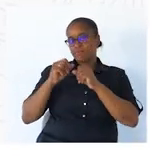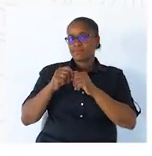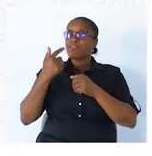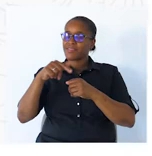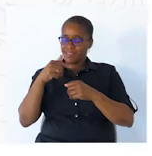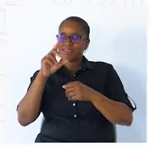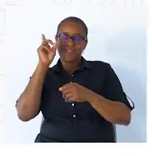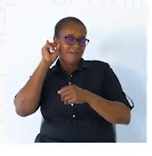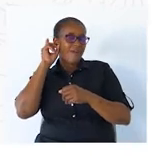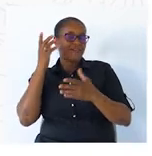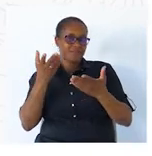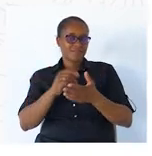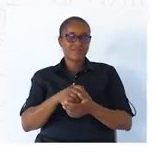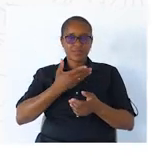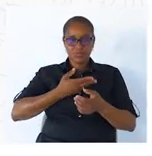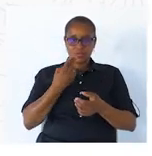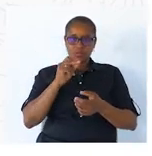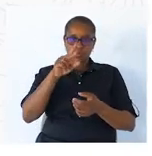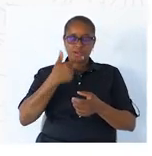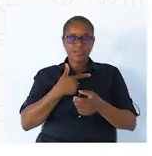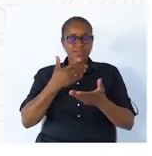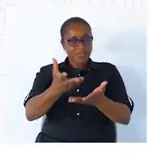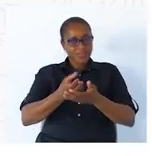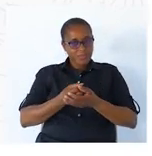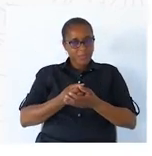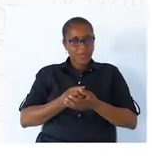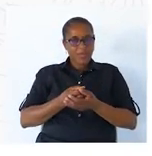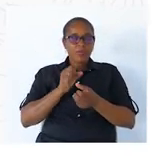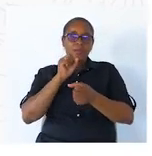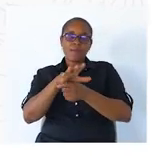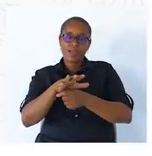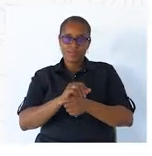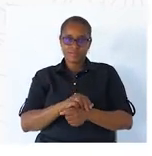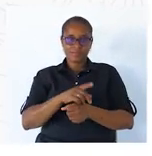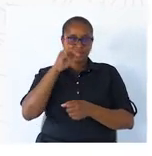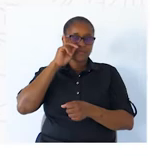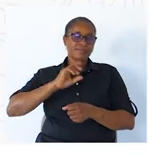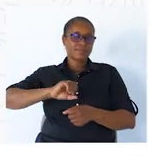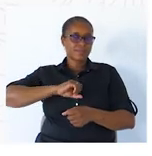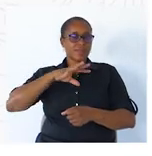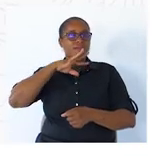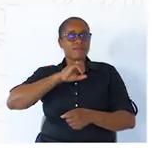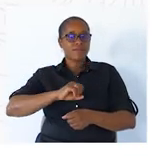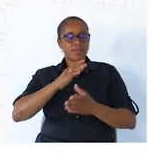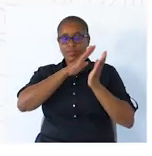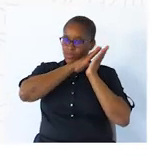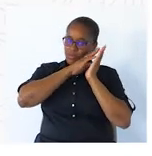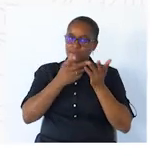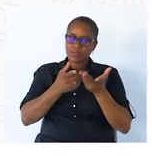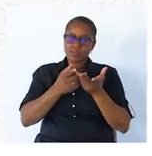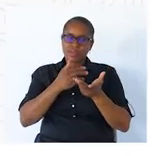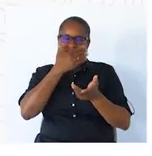tem um telemóvel. O Duarte recebeu o e-mail. A minha filha deitou-se cedo ontem.